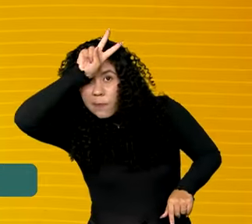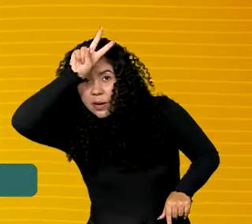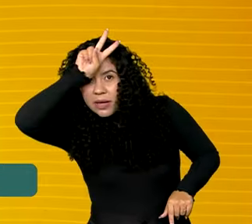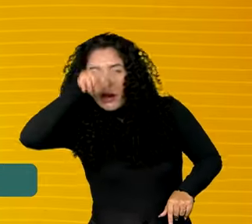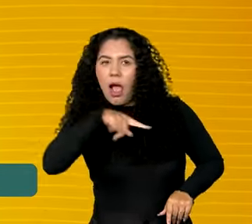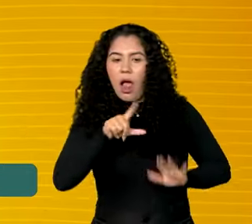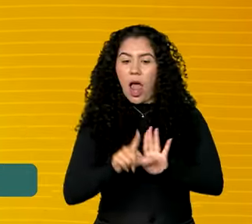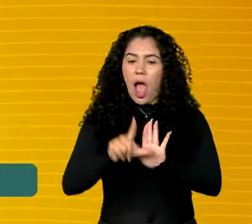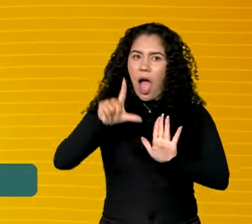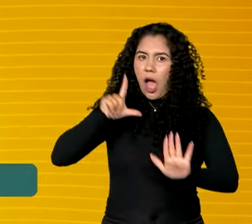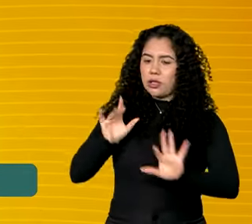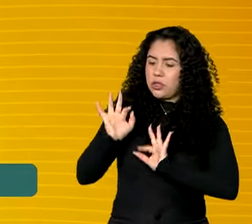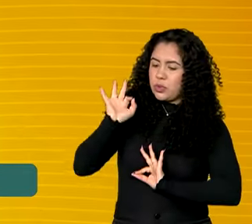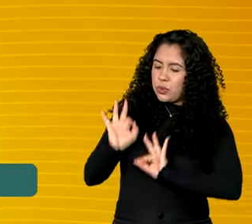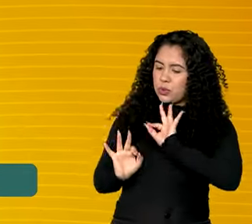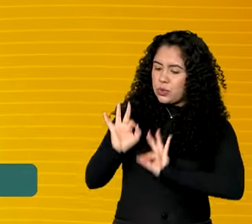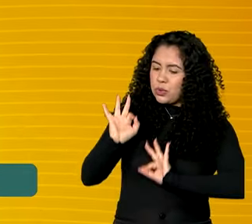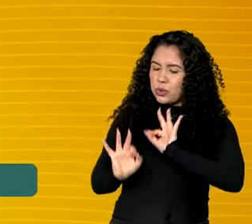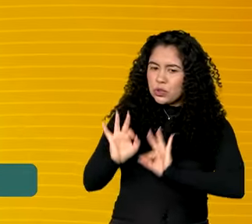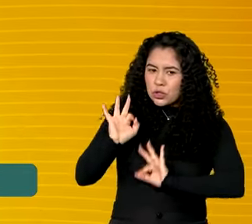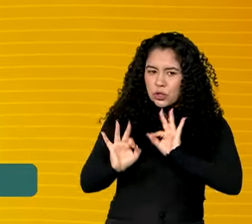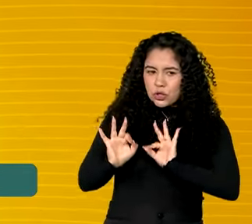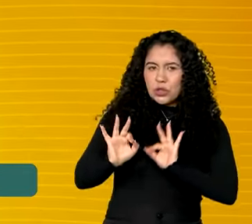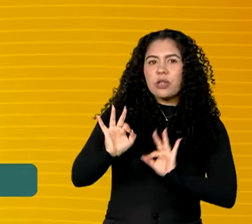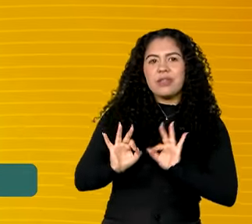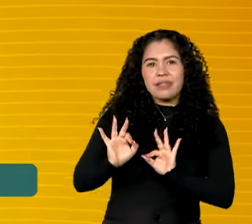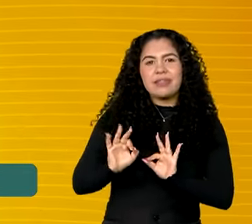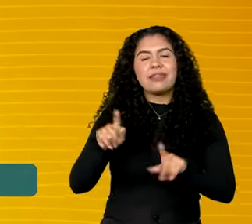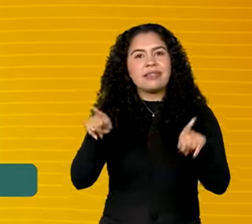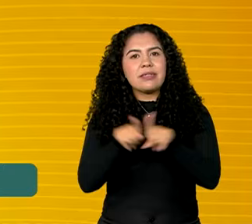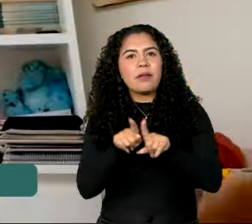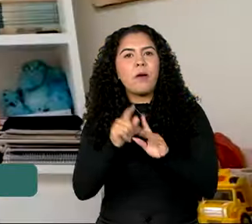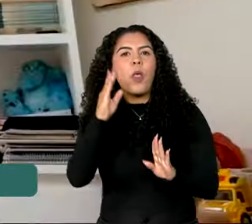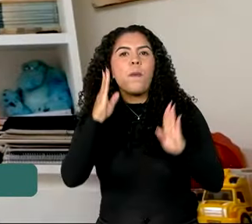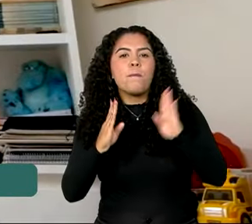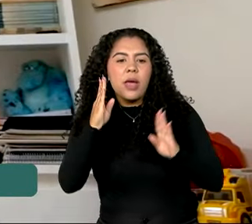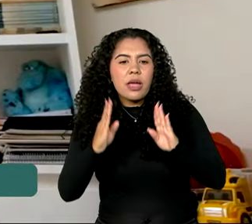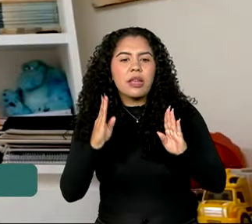programada com antecedência e para um período de baixa temporada.